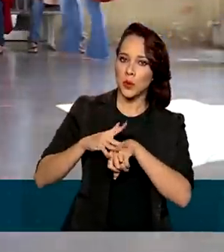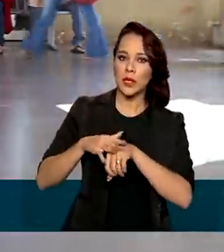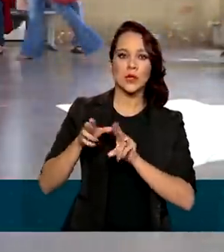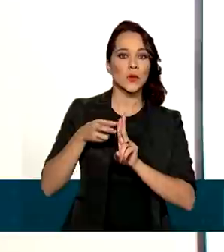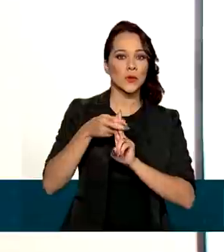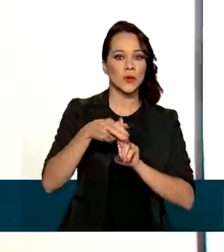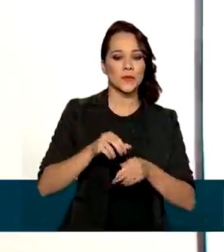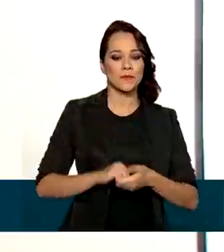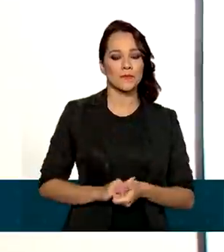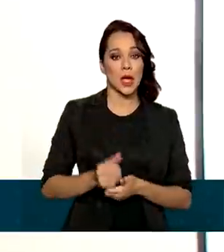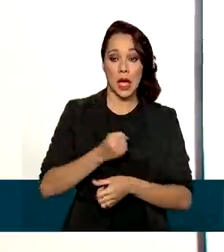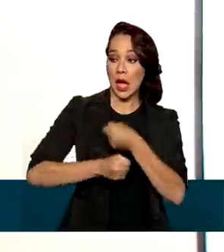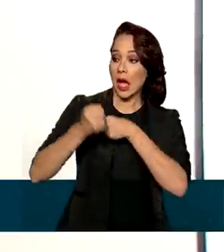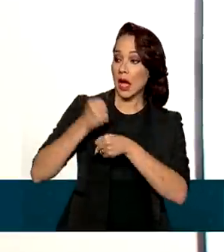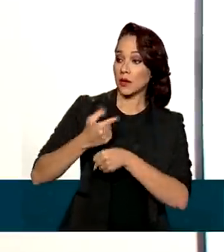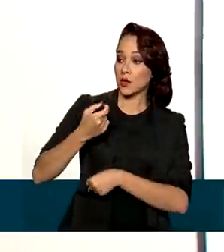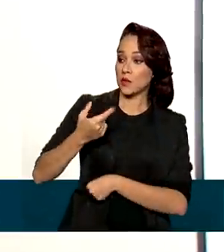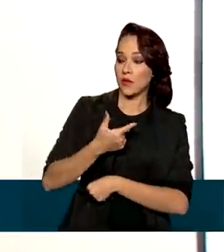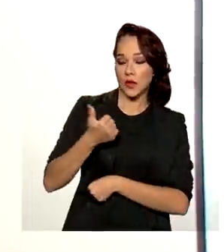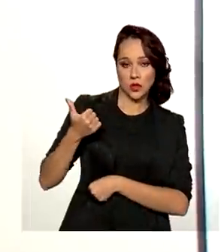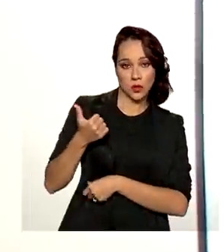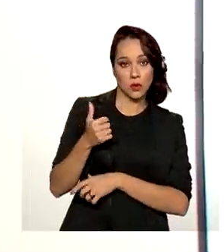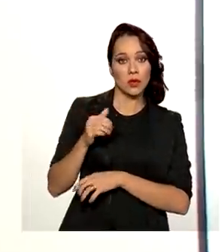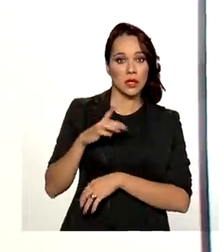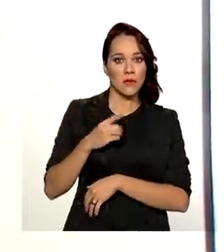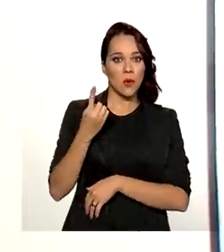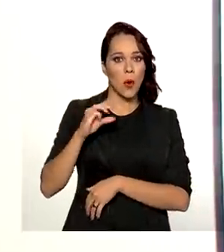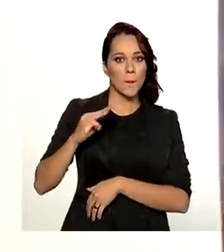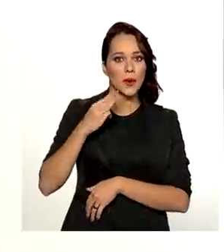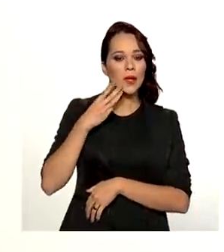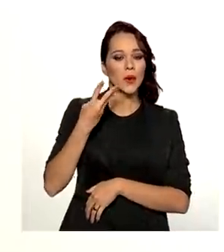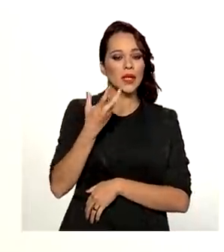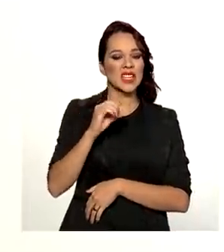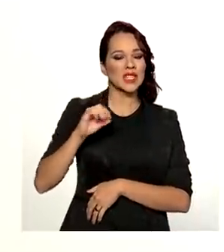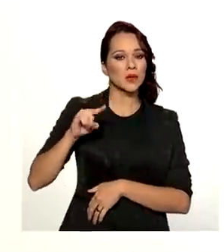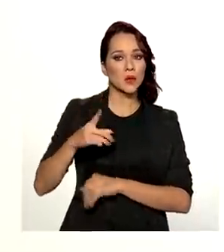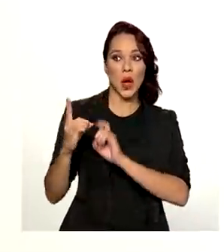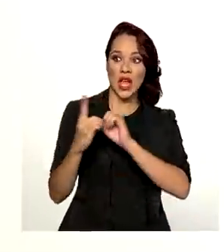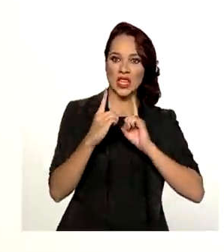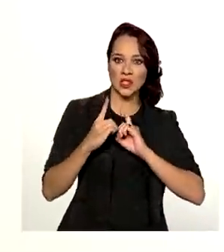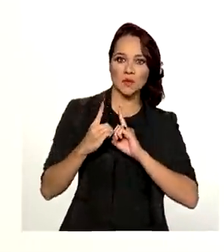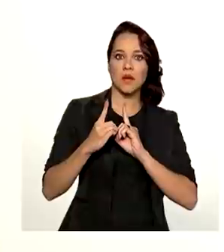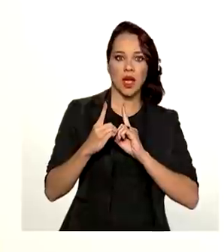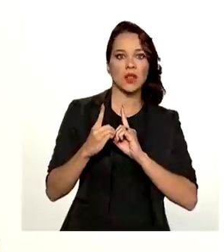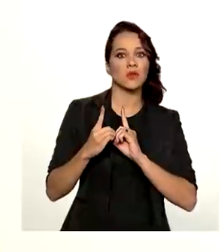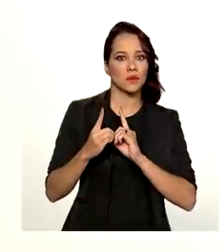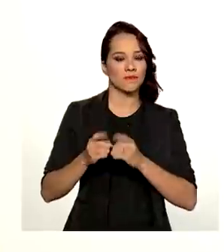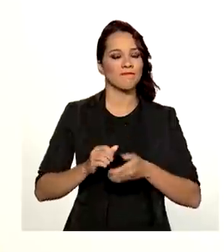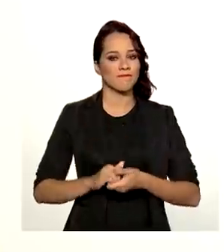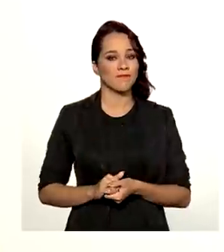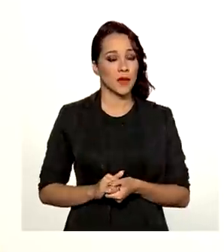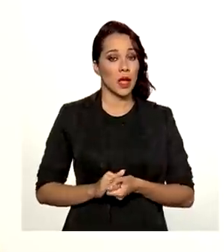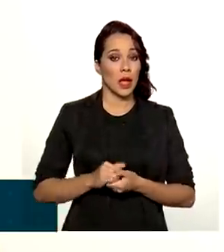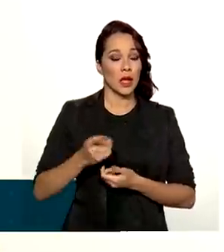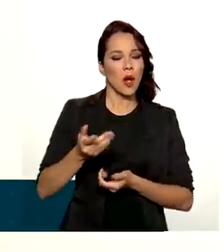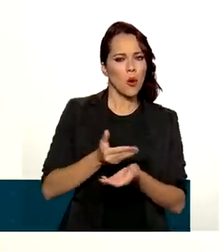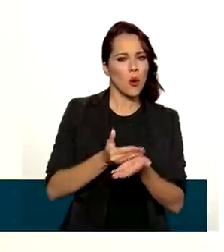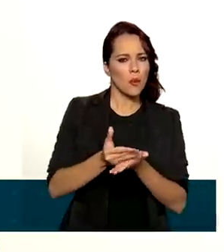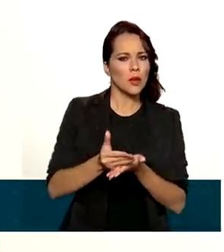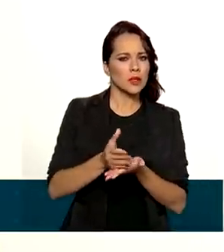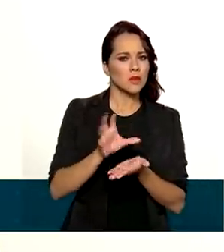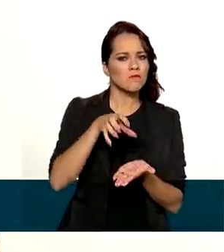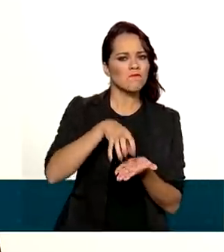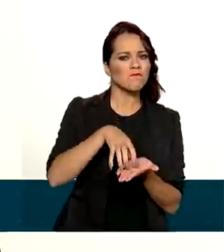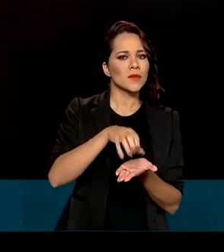no SUS. Em 2021, foram realizados 1 milhão e 300 mil atendimentos na atenção primária, a porta de entrada do